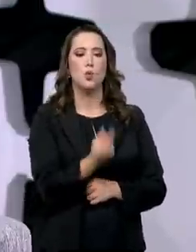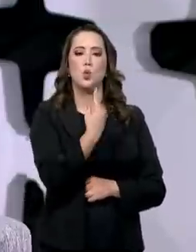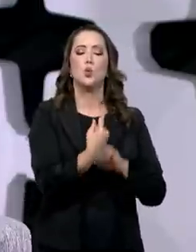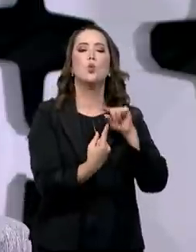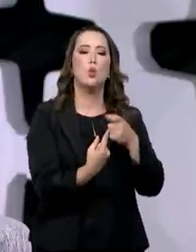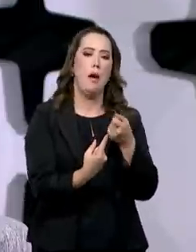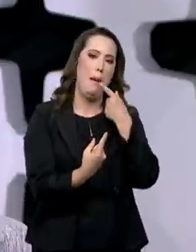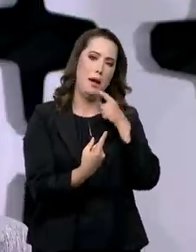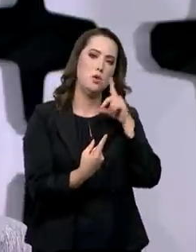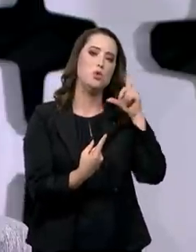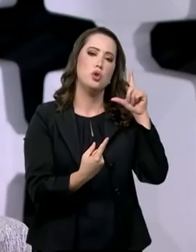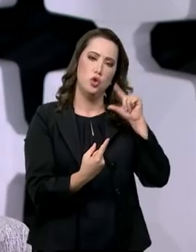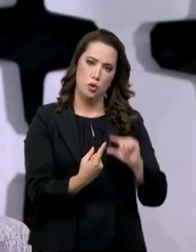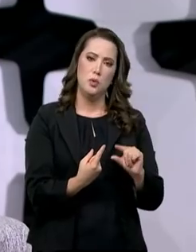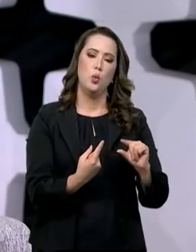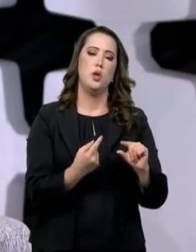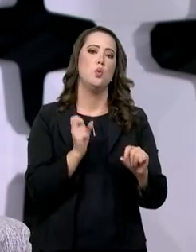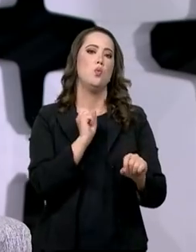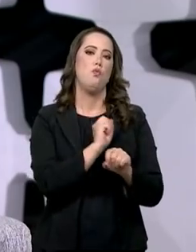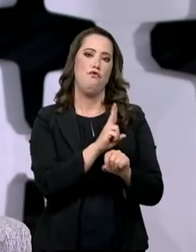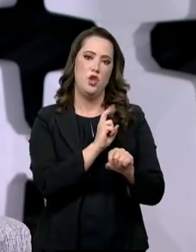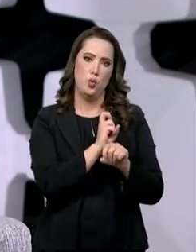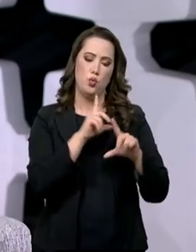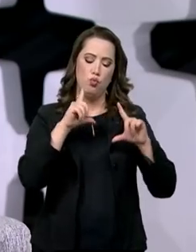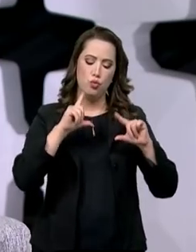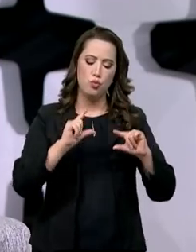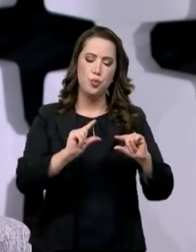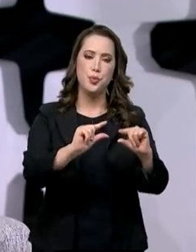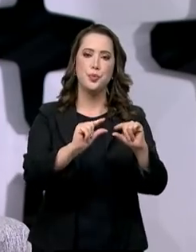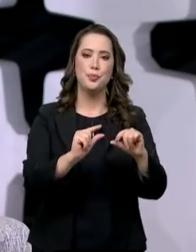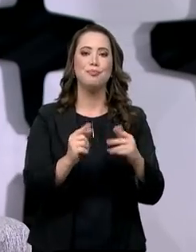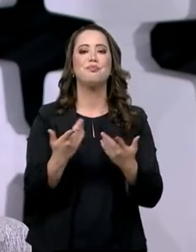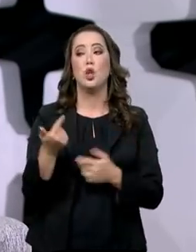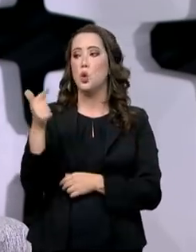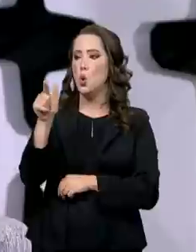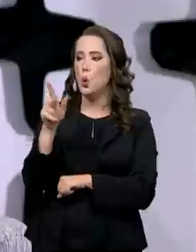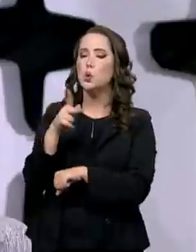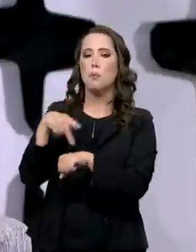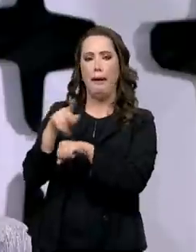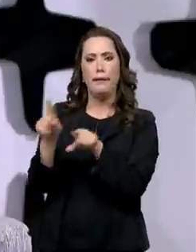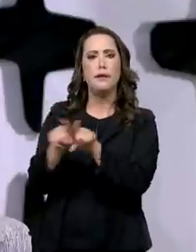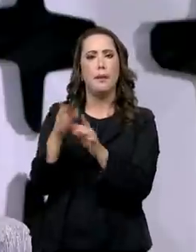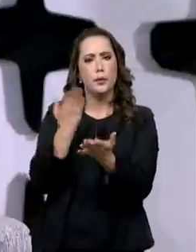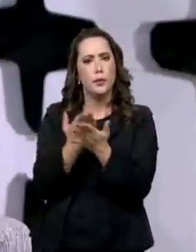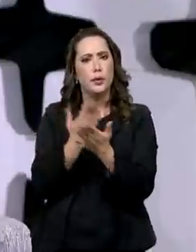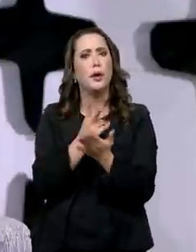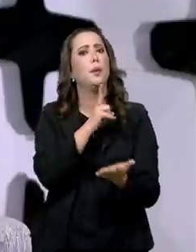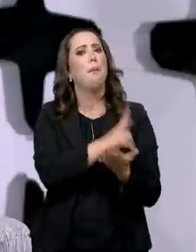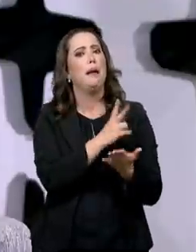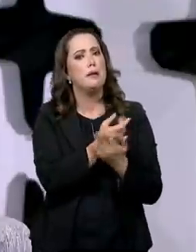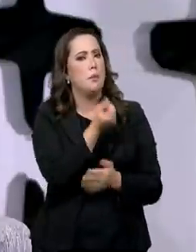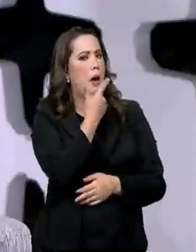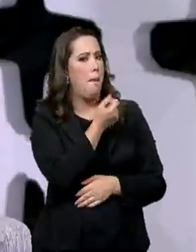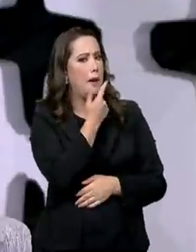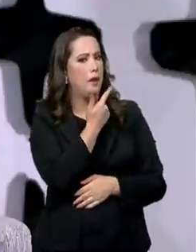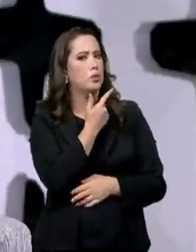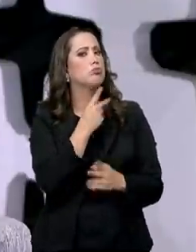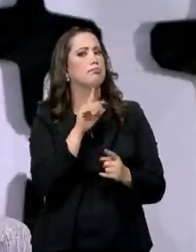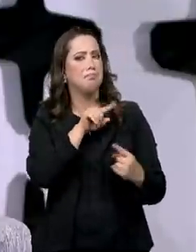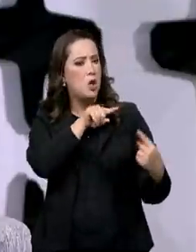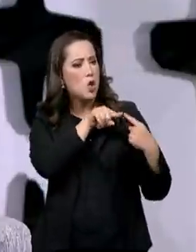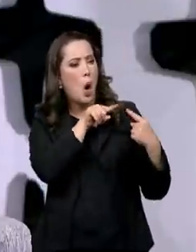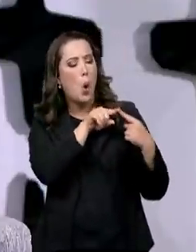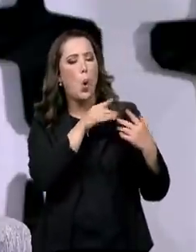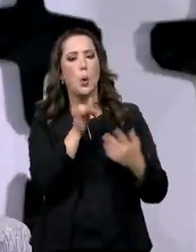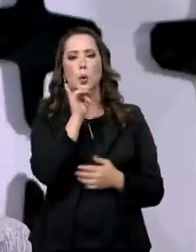redução da carga viral, foi publicado em revistas internacionais e agora os outros países estão chegando à mesma conclusão. Isso é importante ressaltar. É o que